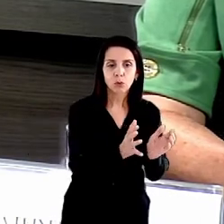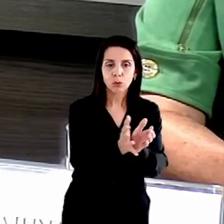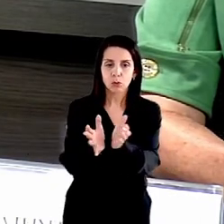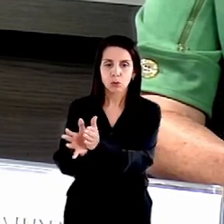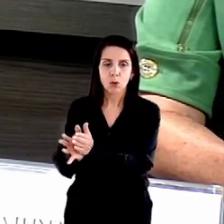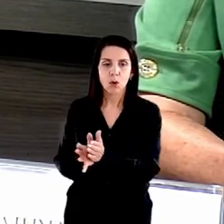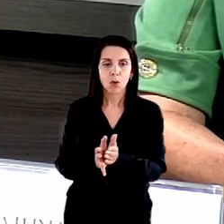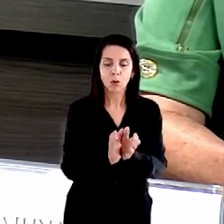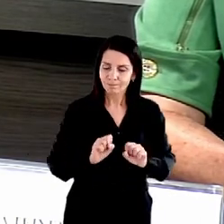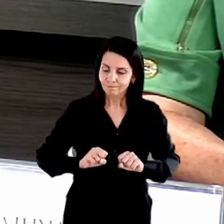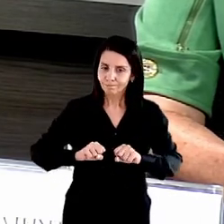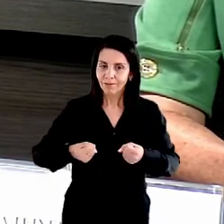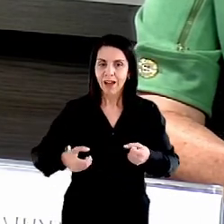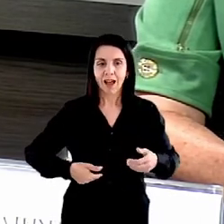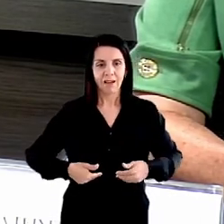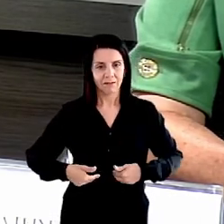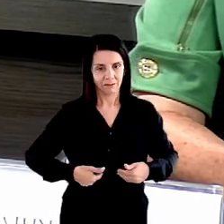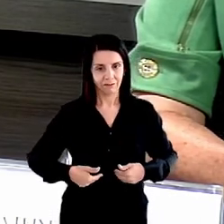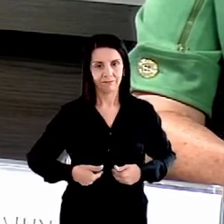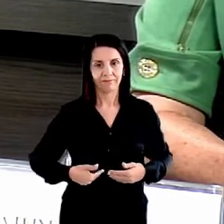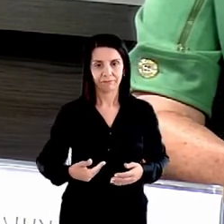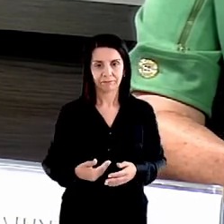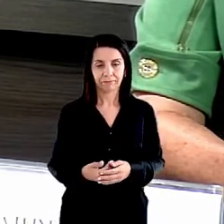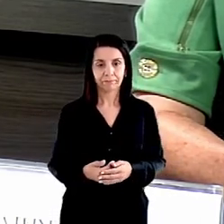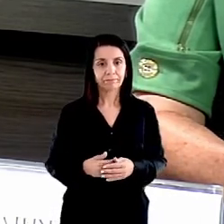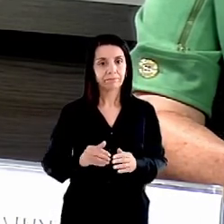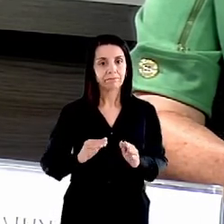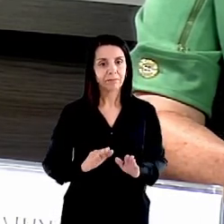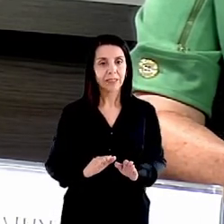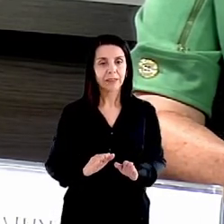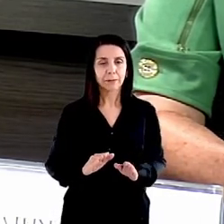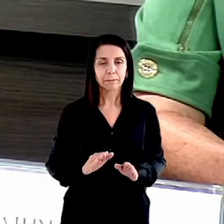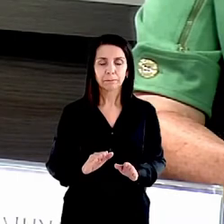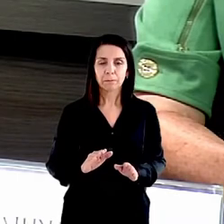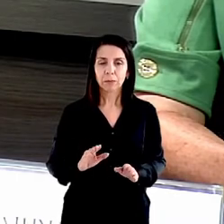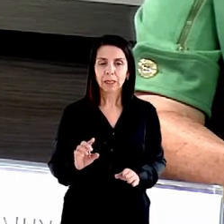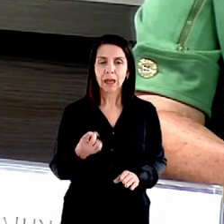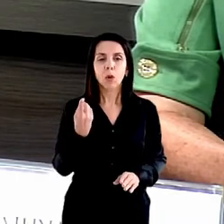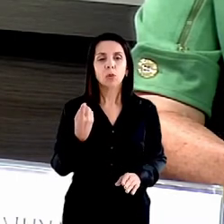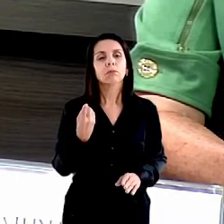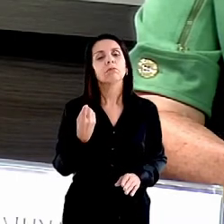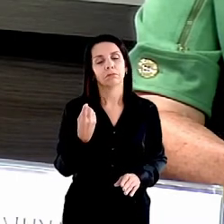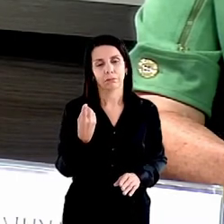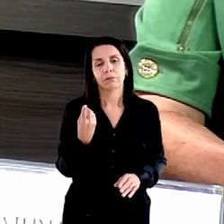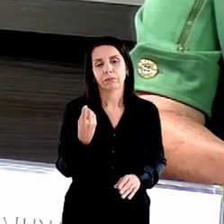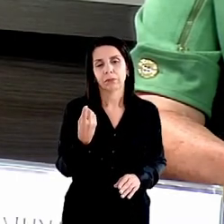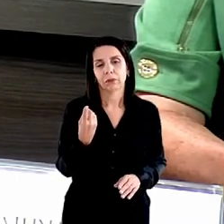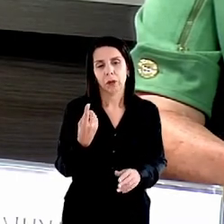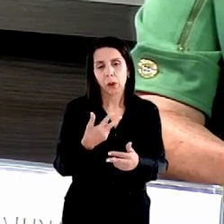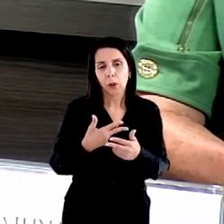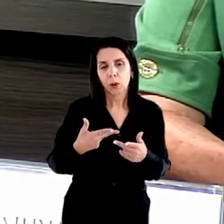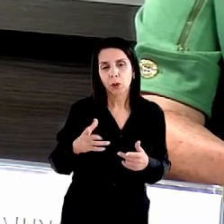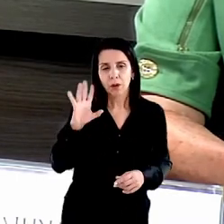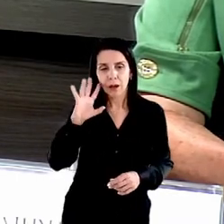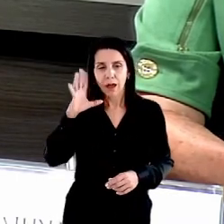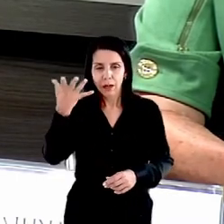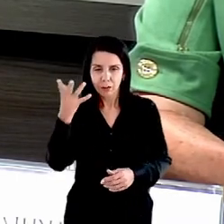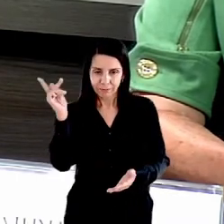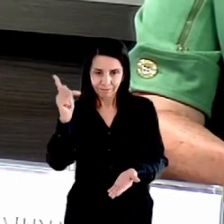nesse país. Mas a única coisa que efetivamente resolve a fome, que pode erradicar a fome